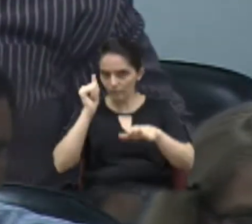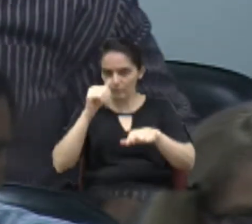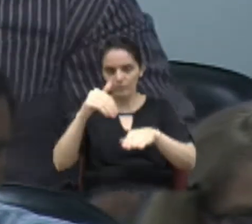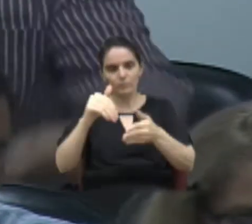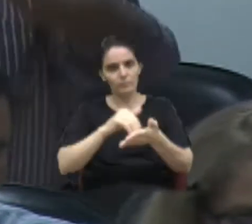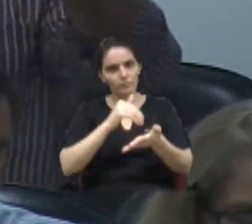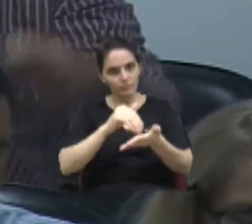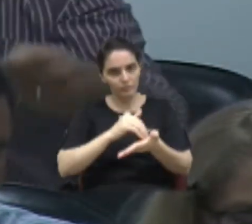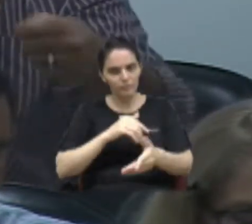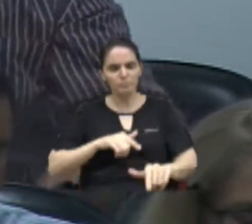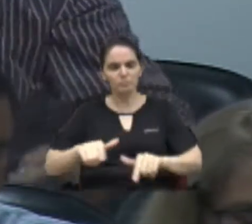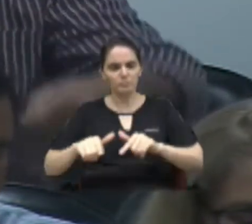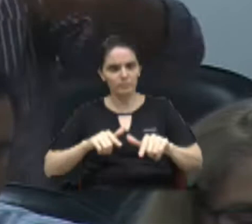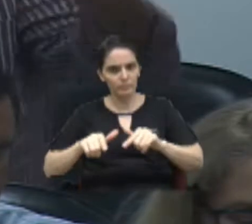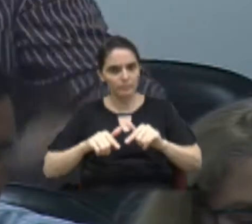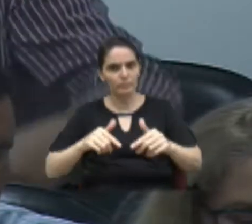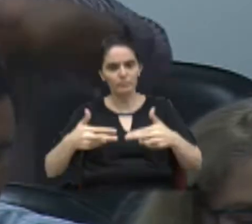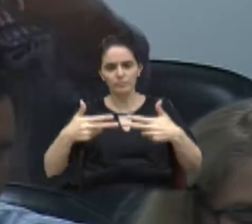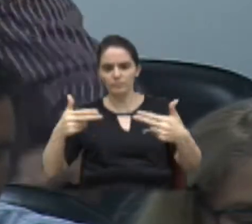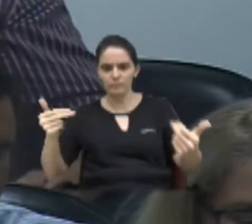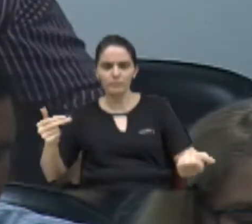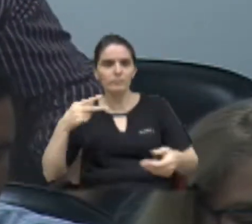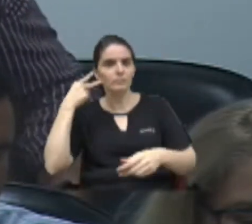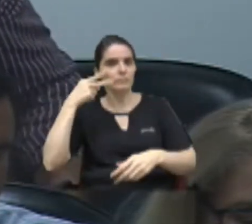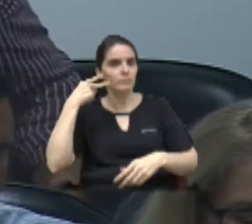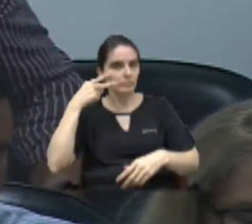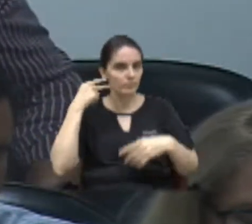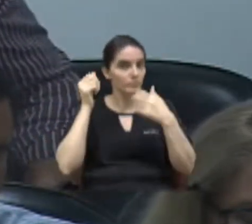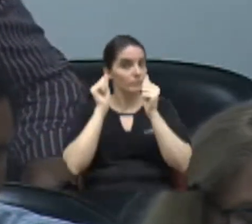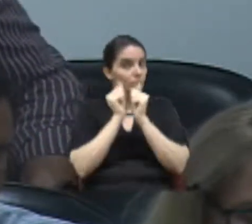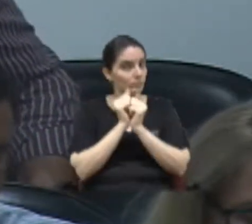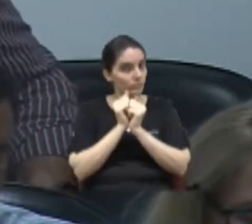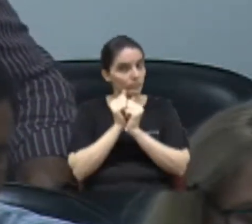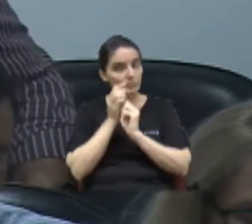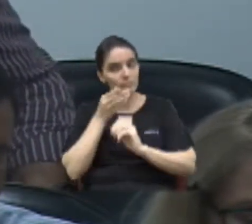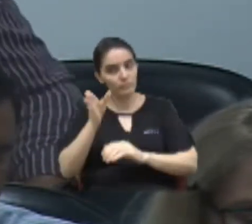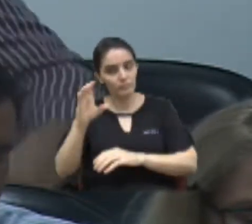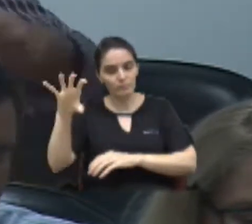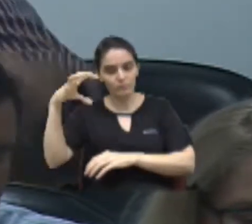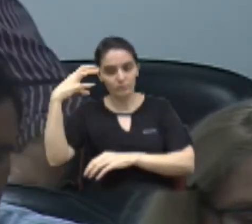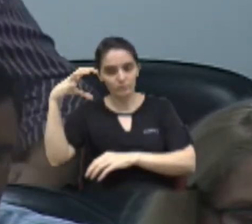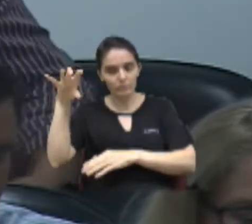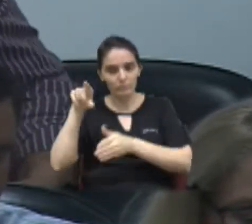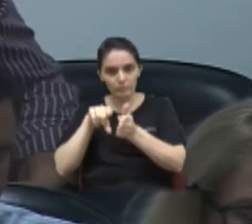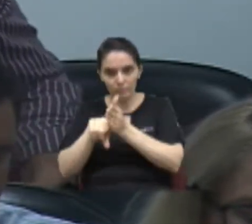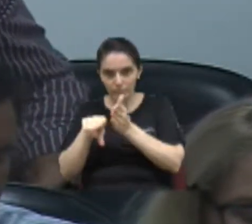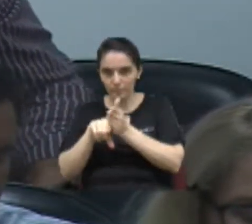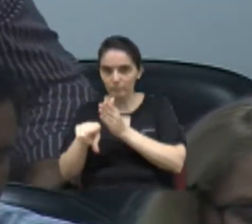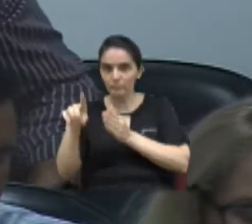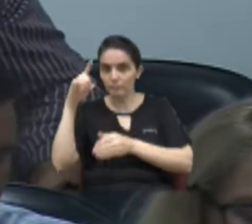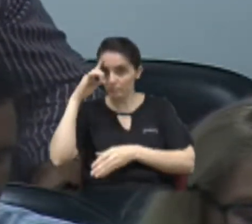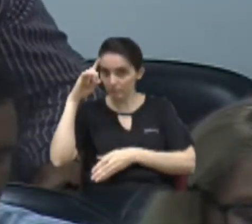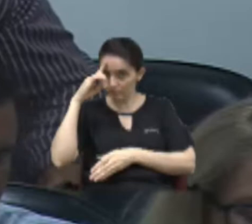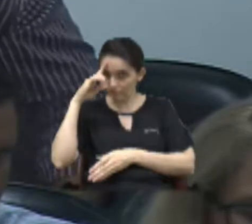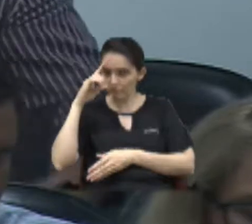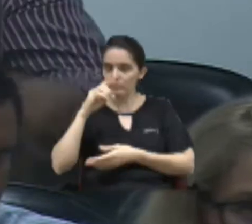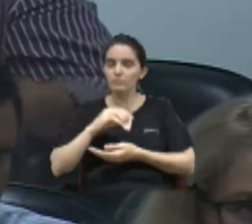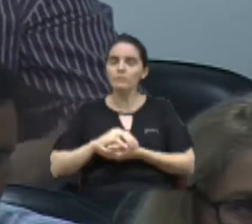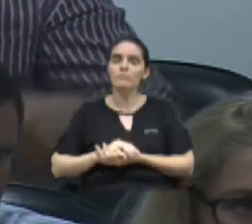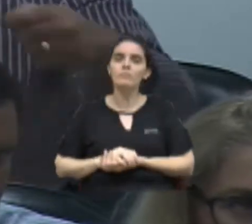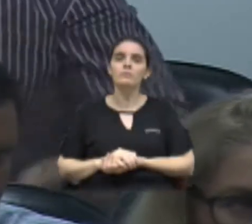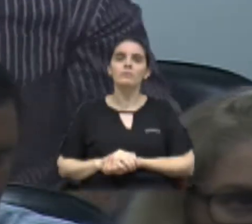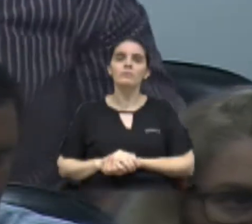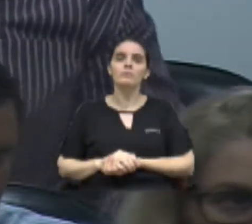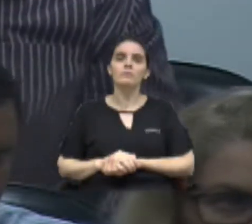trabalhou a fundo, chamou vários vereadores para que estivessem presente lá na fiscalização, no dia da aferição. É